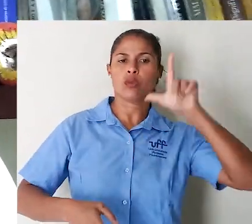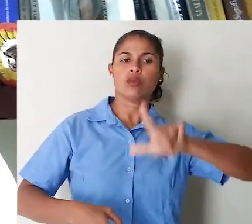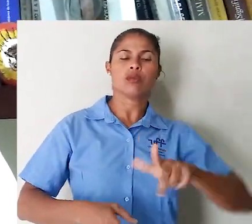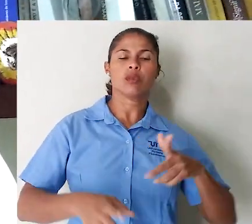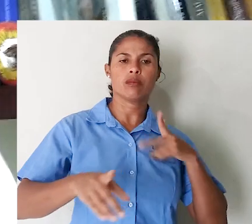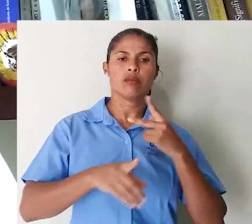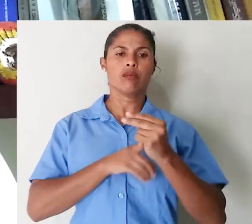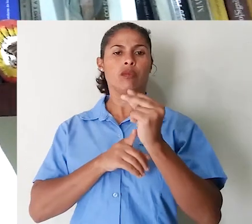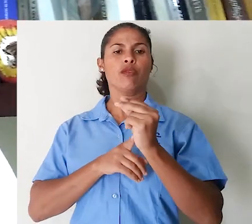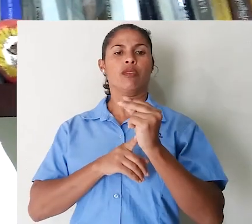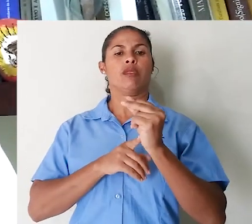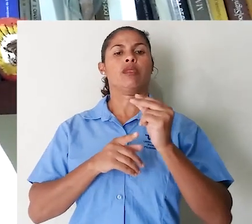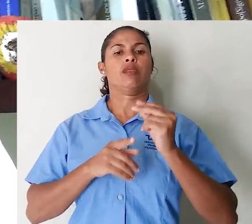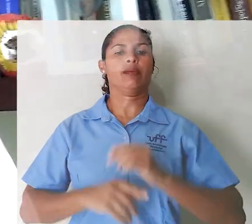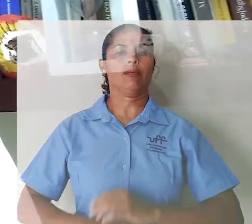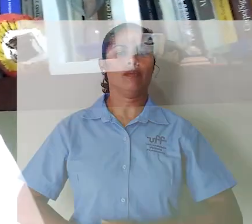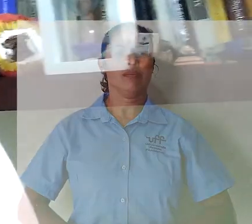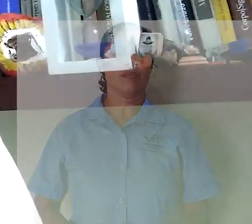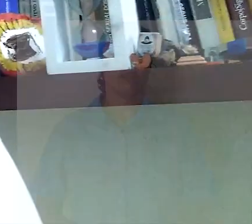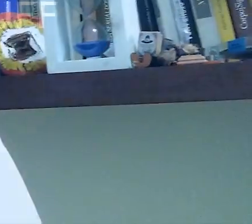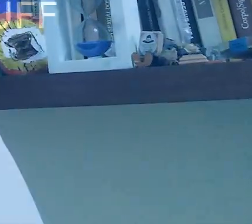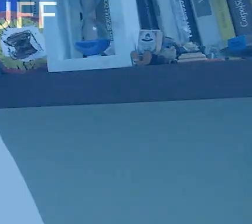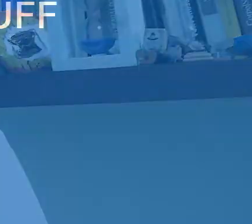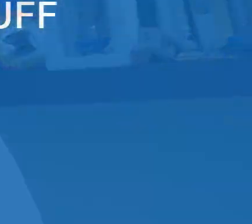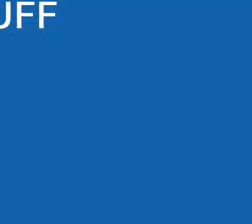nós possamos deter esse grande mal.